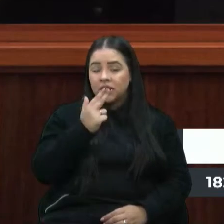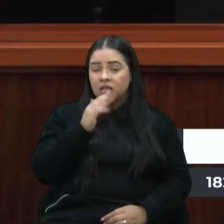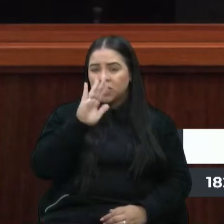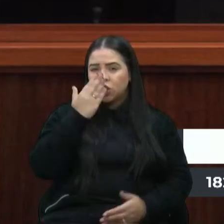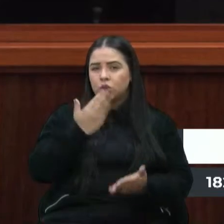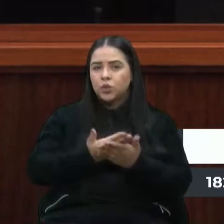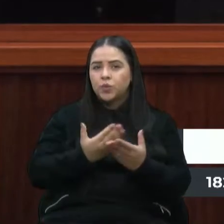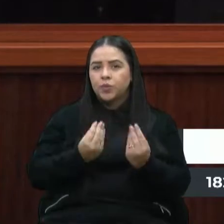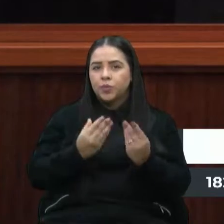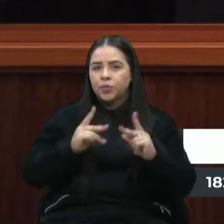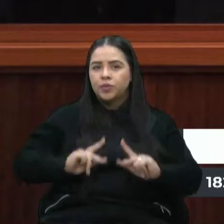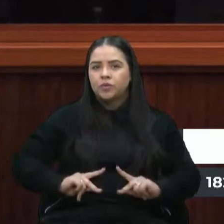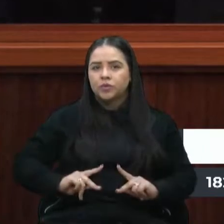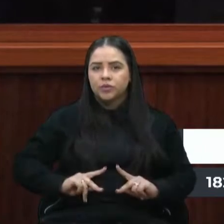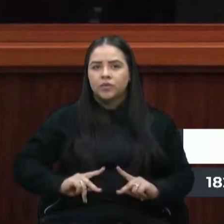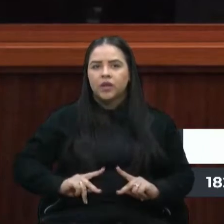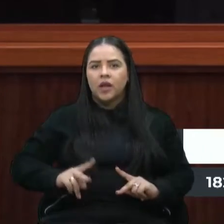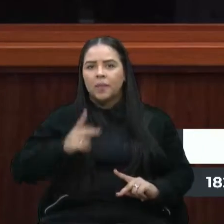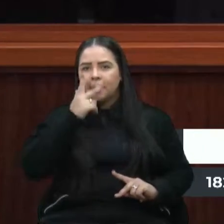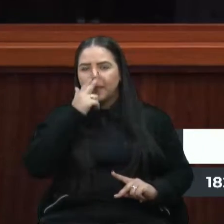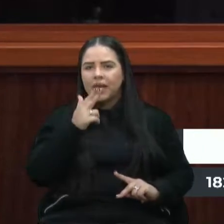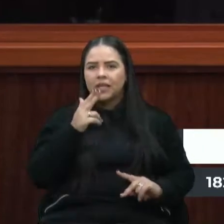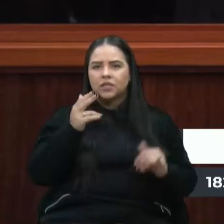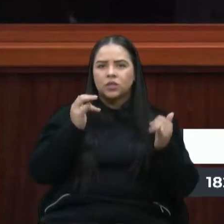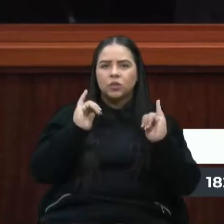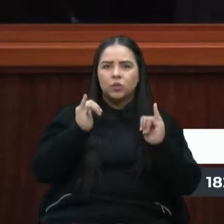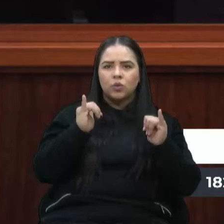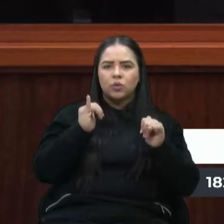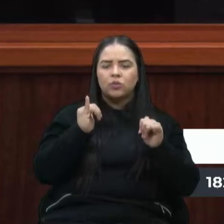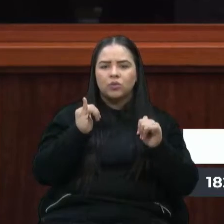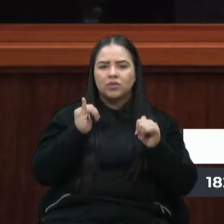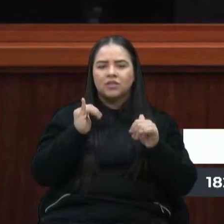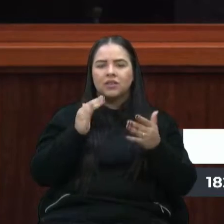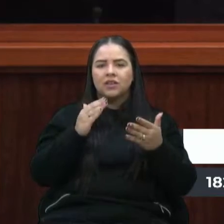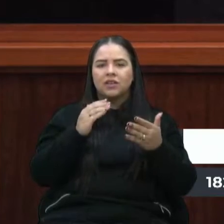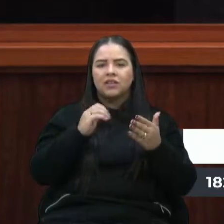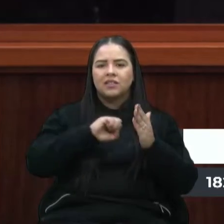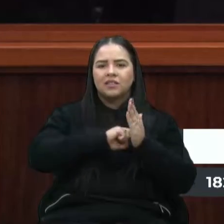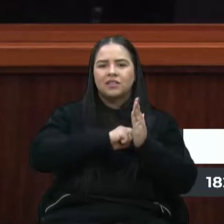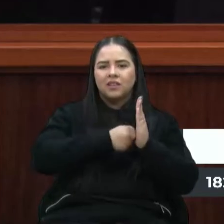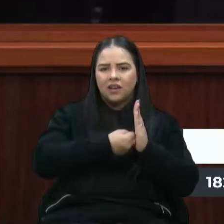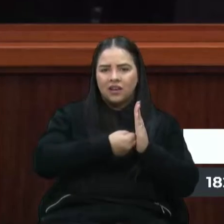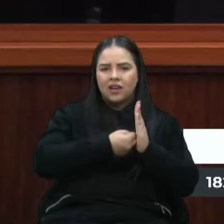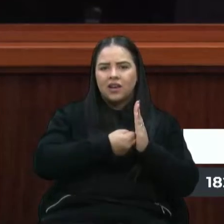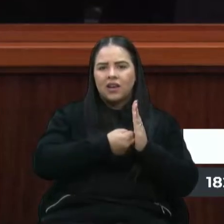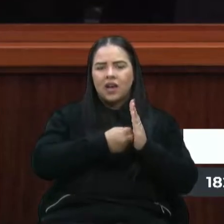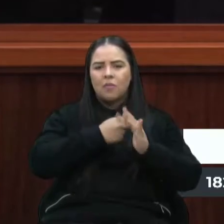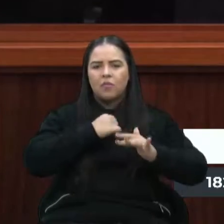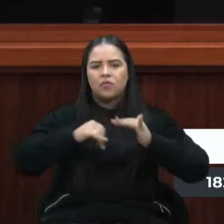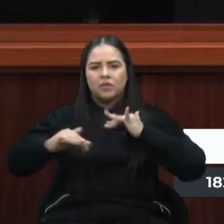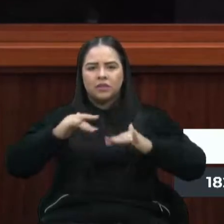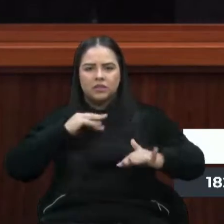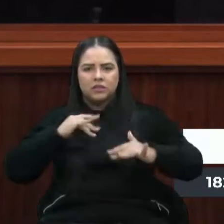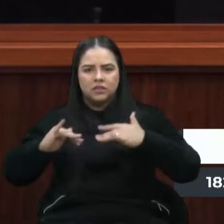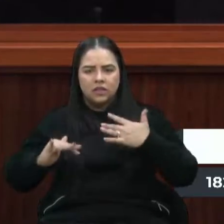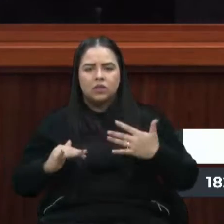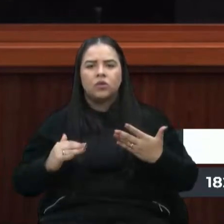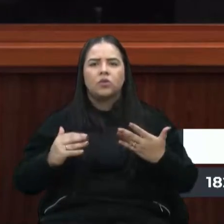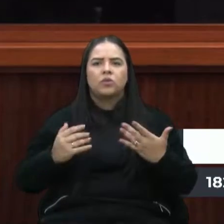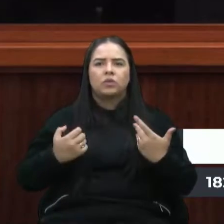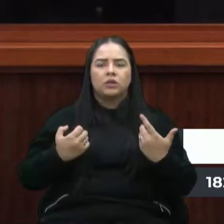o caso dessa Casa, parece que os ônibus trancam a mobilidade urbana, que os